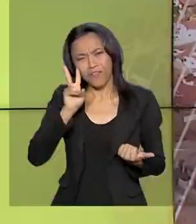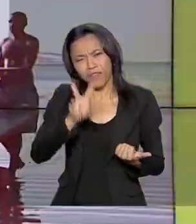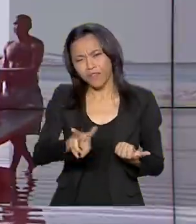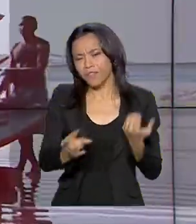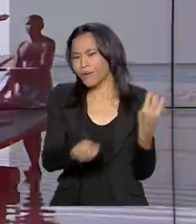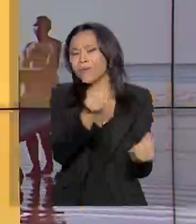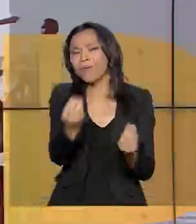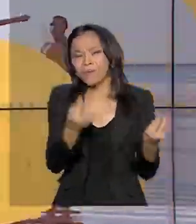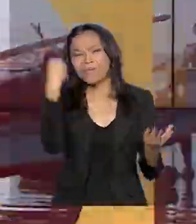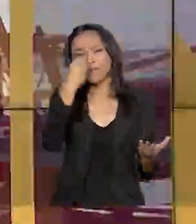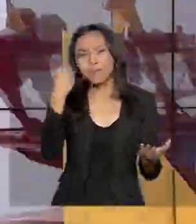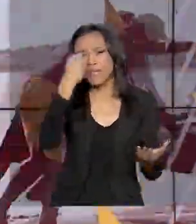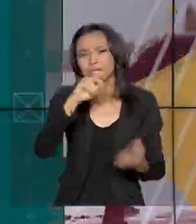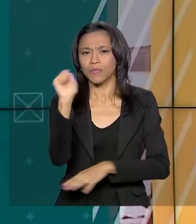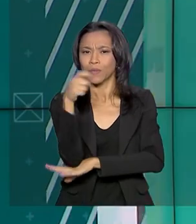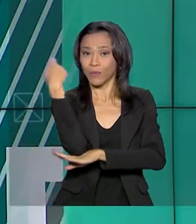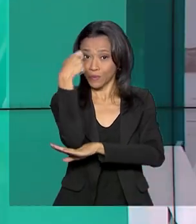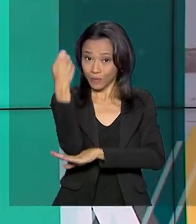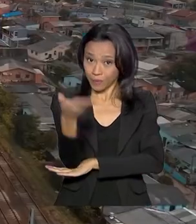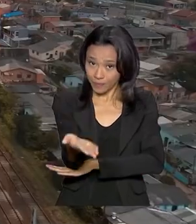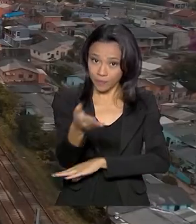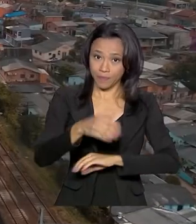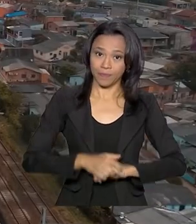sido a experiência no Rio Grande do Sul.